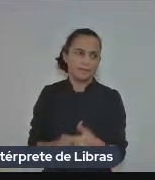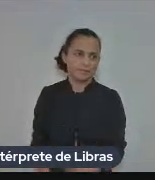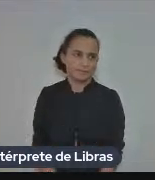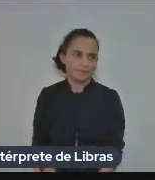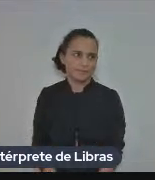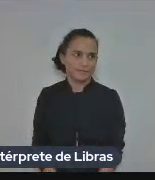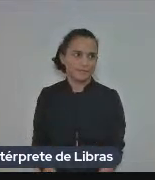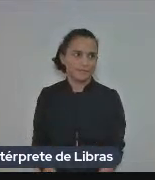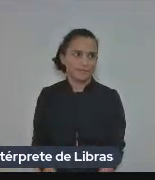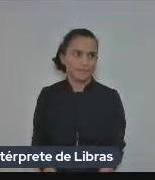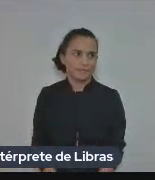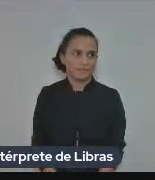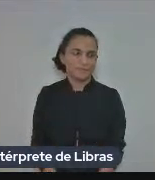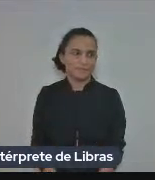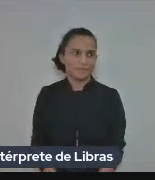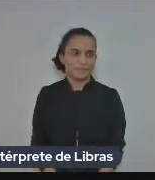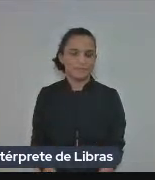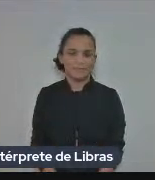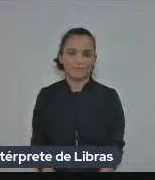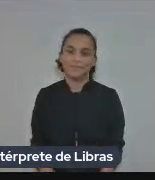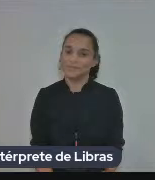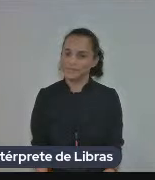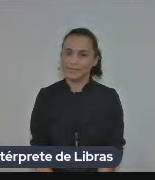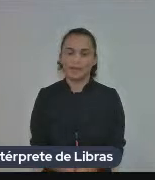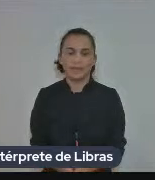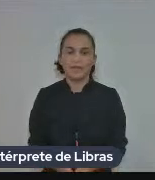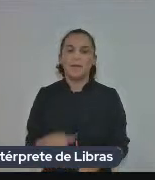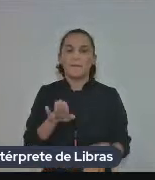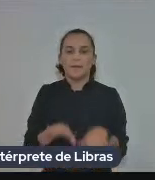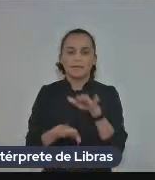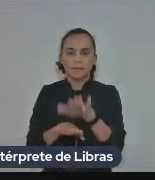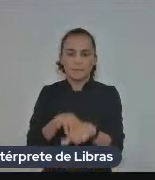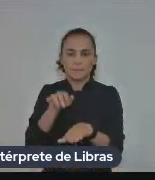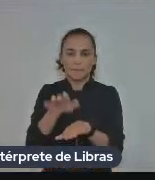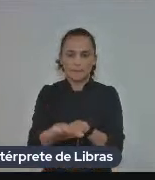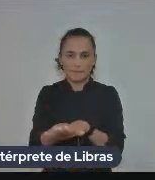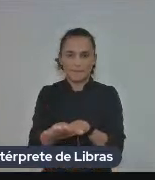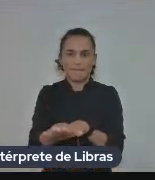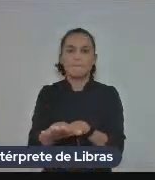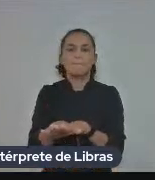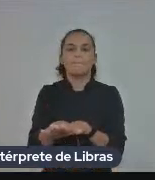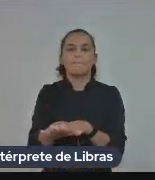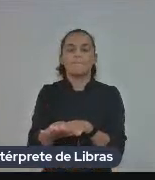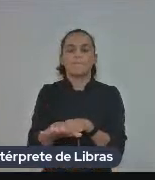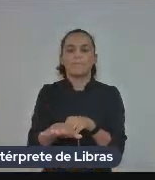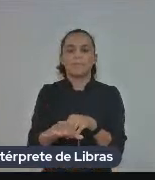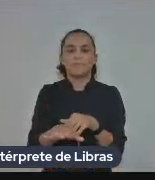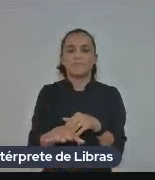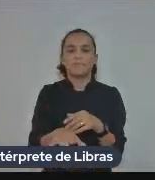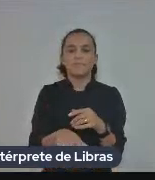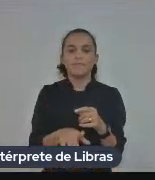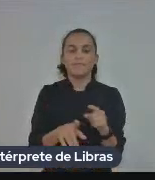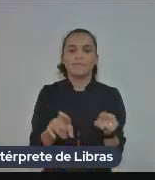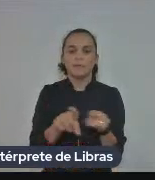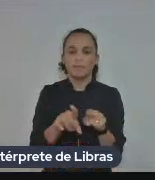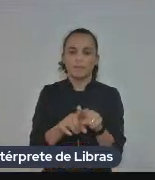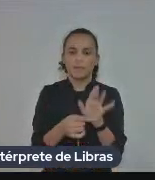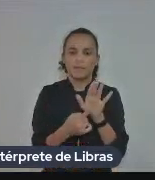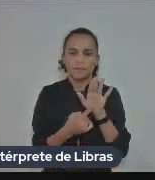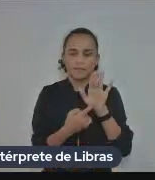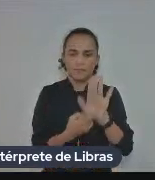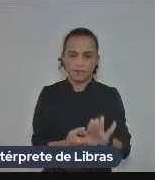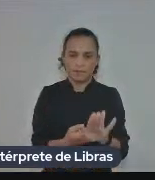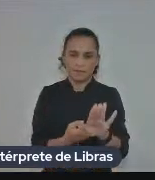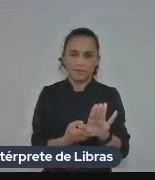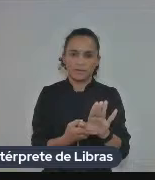E vou falar um pouquinho do passo a passo de como fazer isso. E, em seguida, brevemente, trazer um pouco